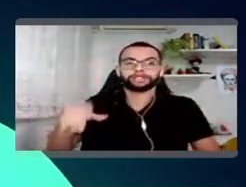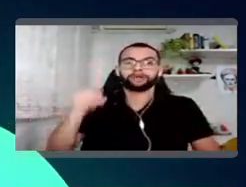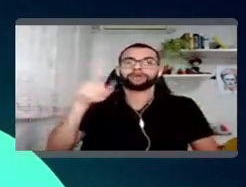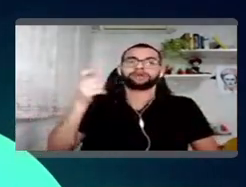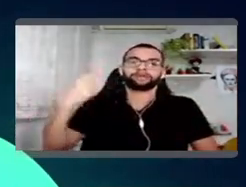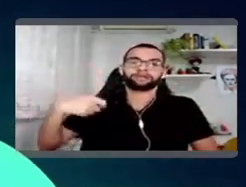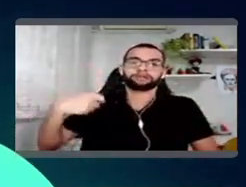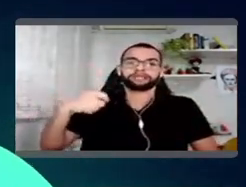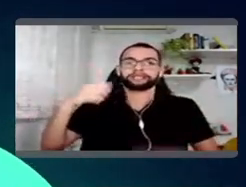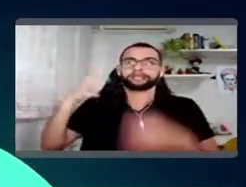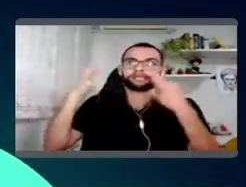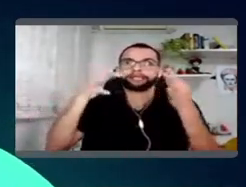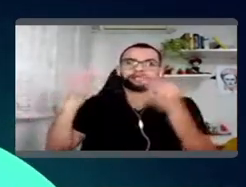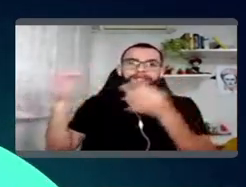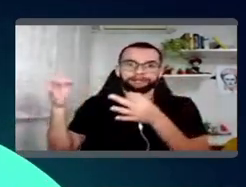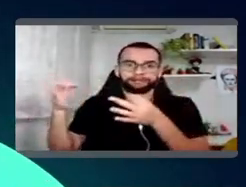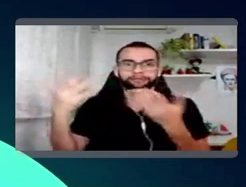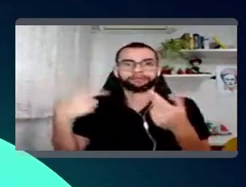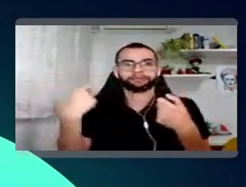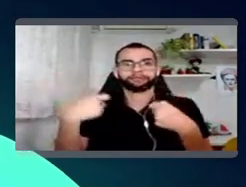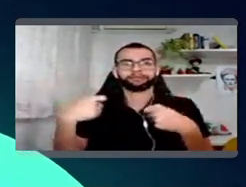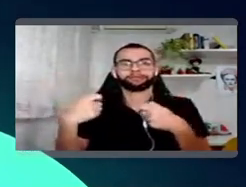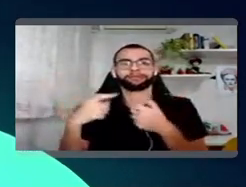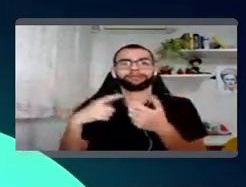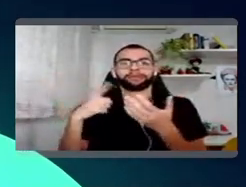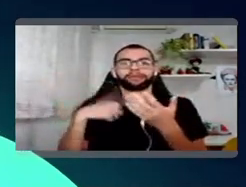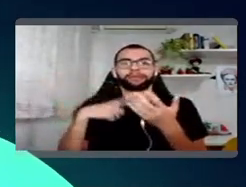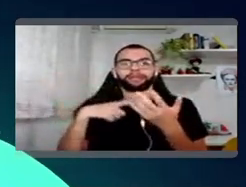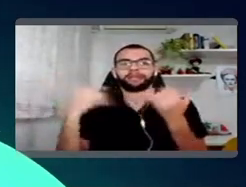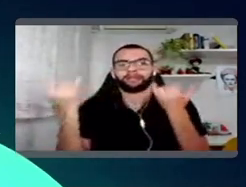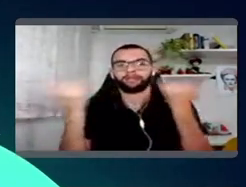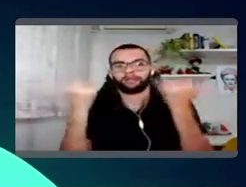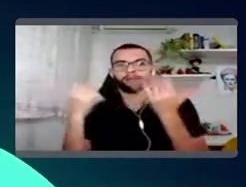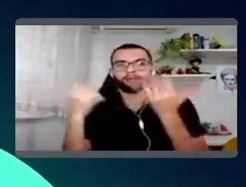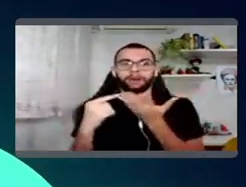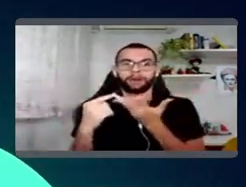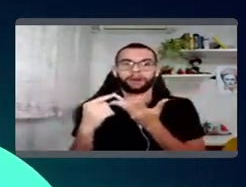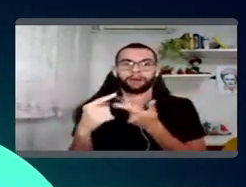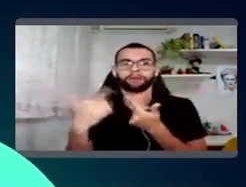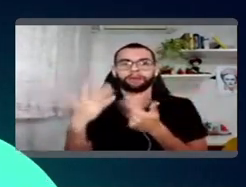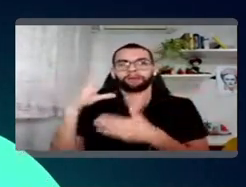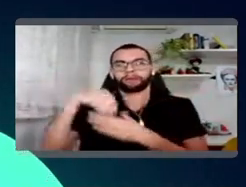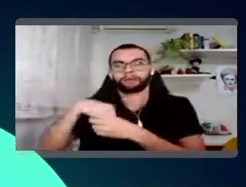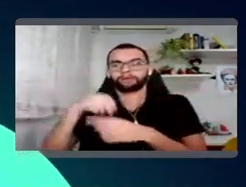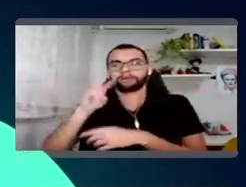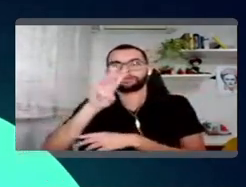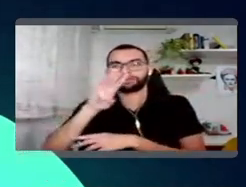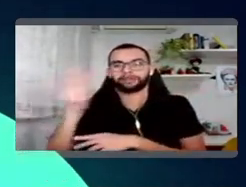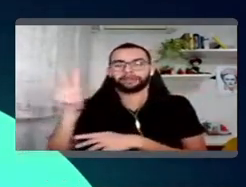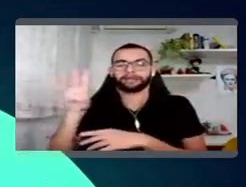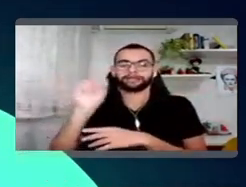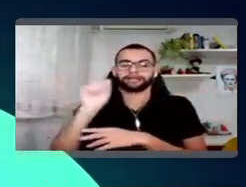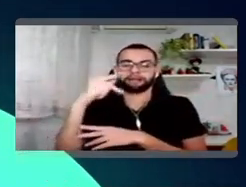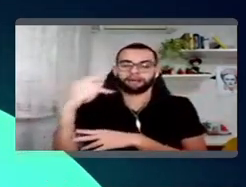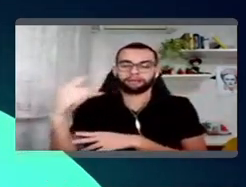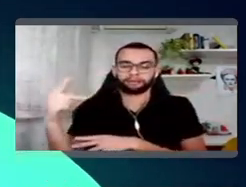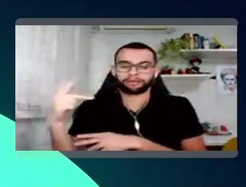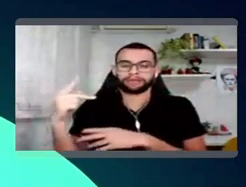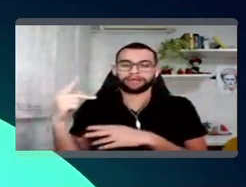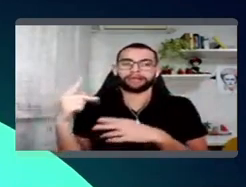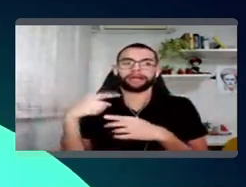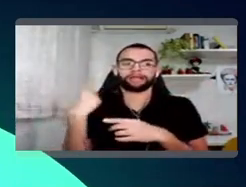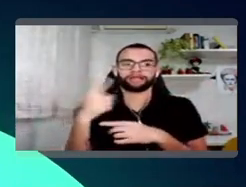menos, tá? Então, gente precisa ter todas essas informações, e aí, né, dentro dos nossos sites, aplicativos, lojas físicas, tudo isso, a gente vai pegando